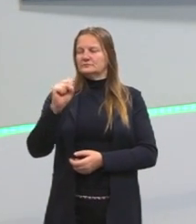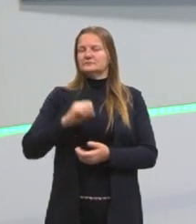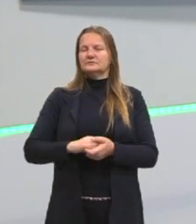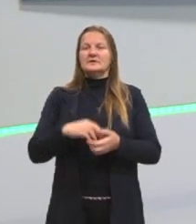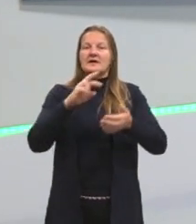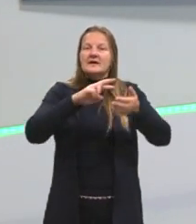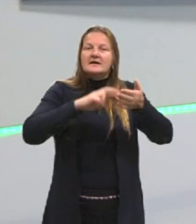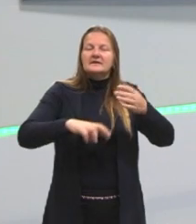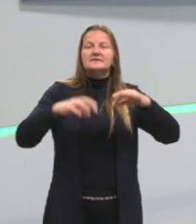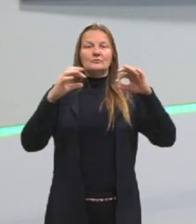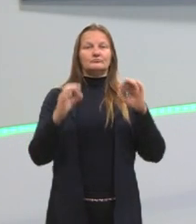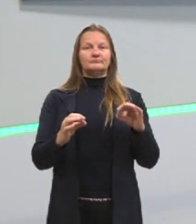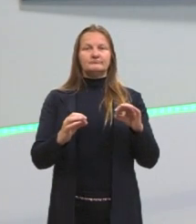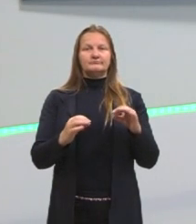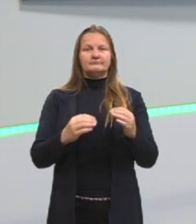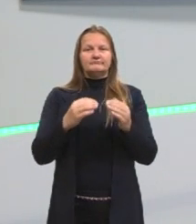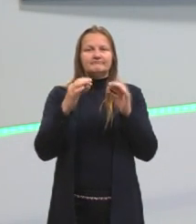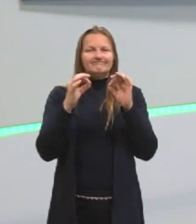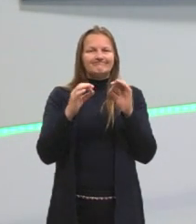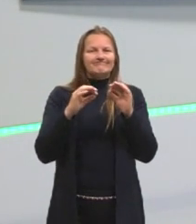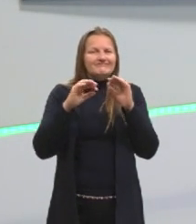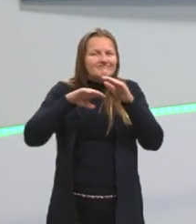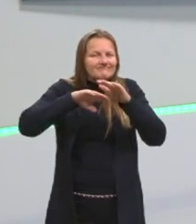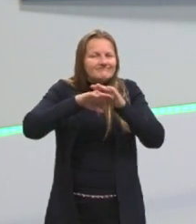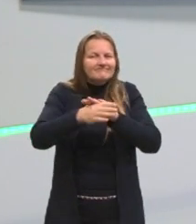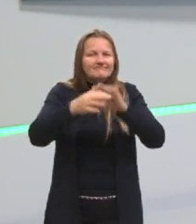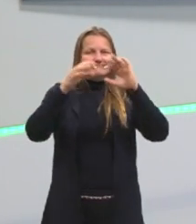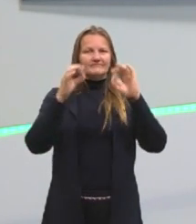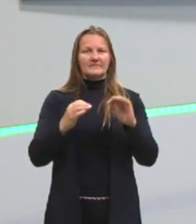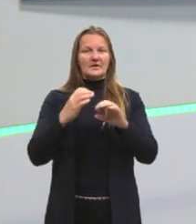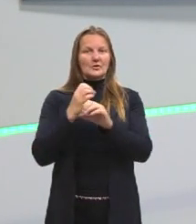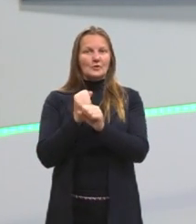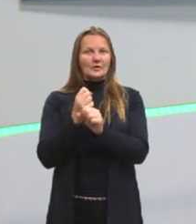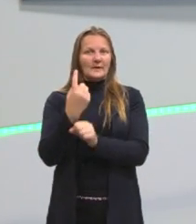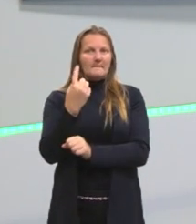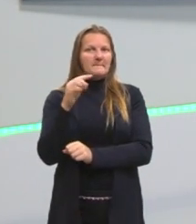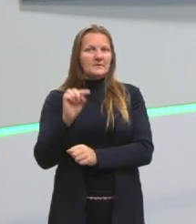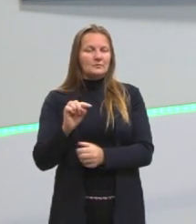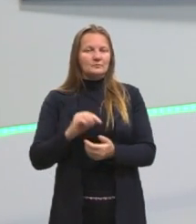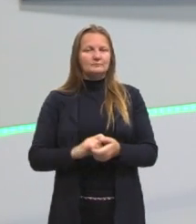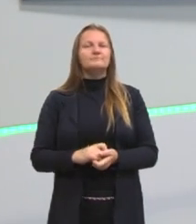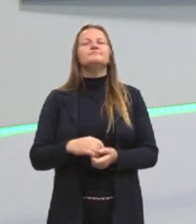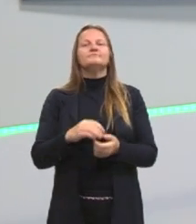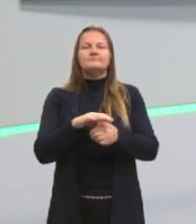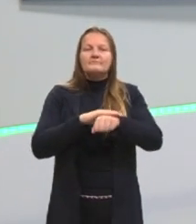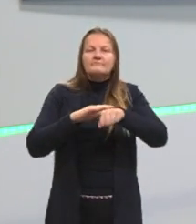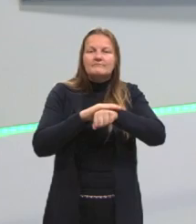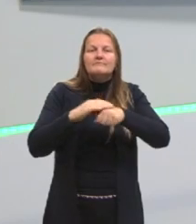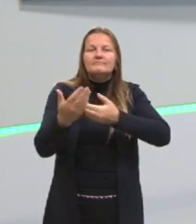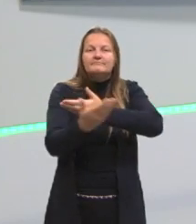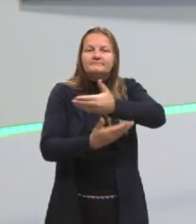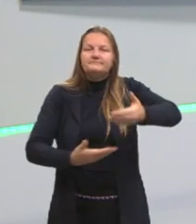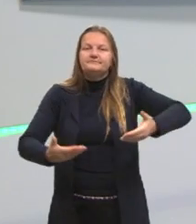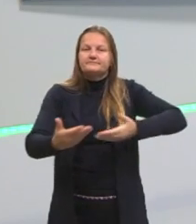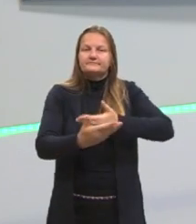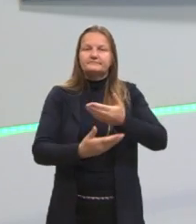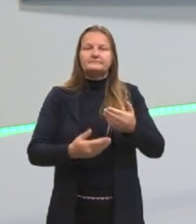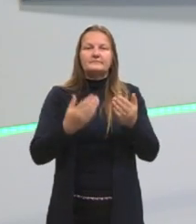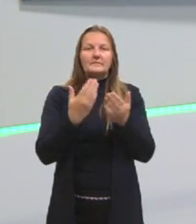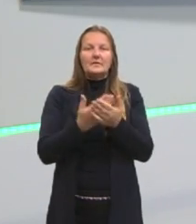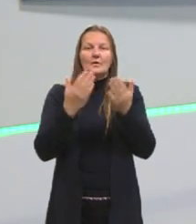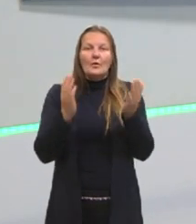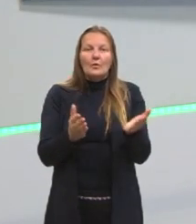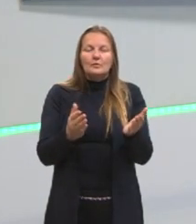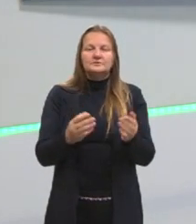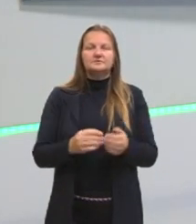esteja no ponto adequado de nota mil. É isso que a gente está falando, é isso que a gente vai deixar